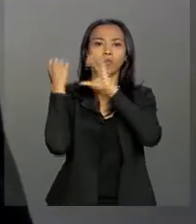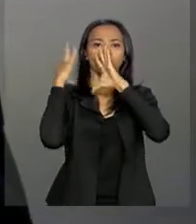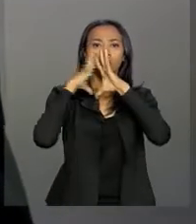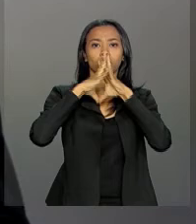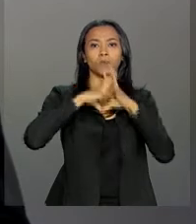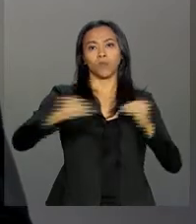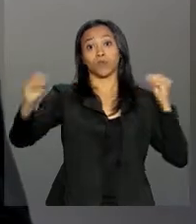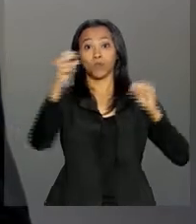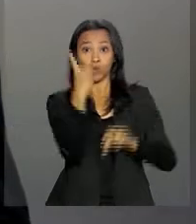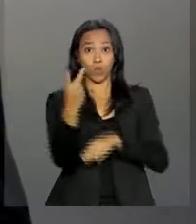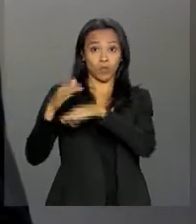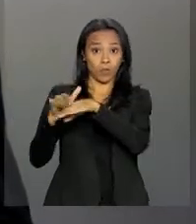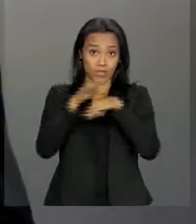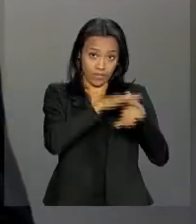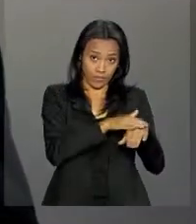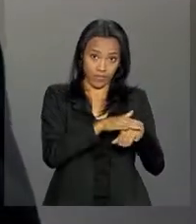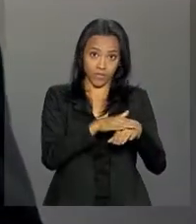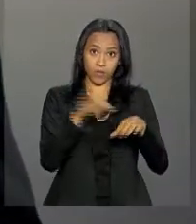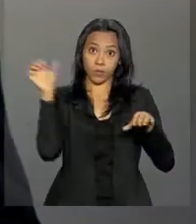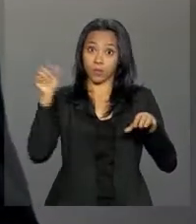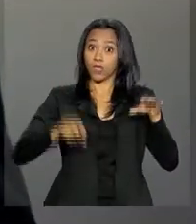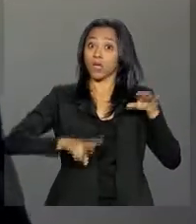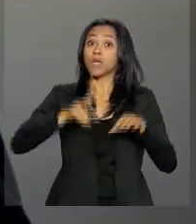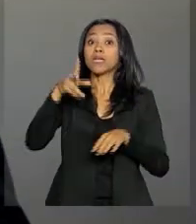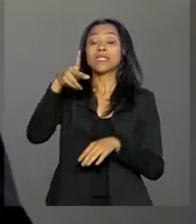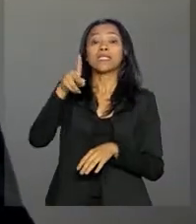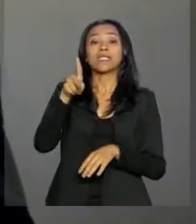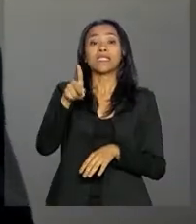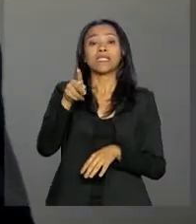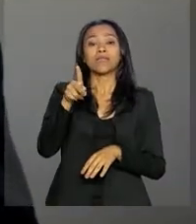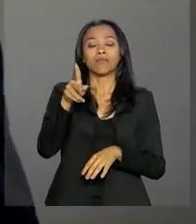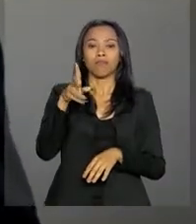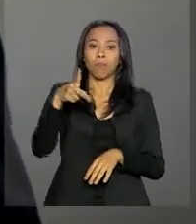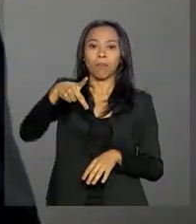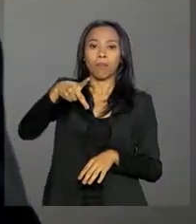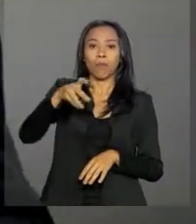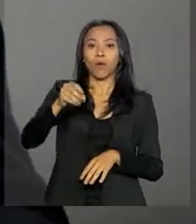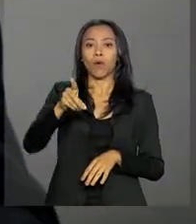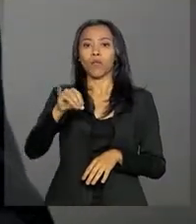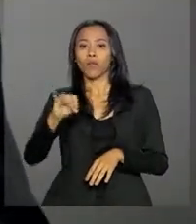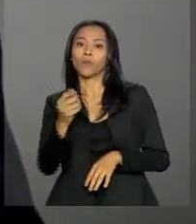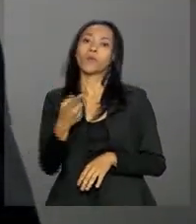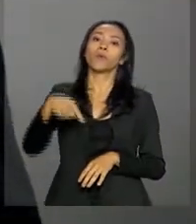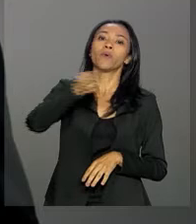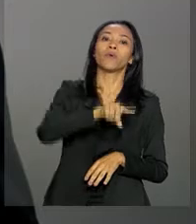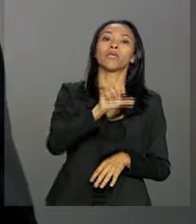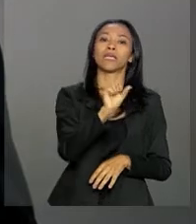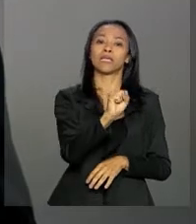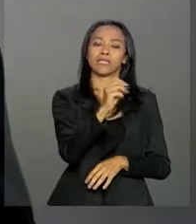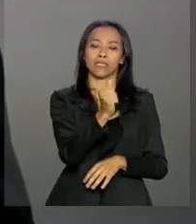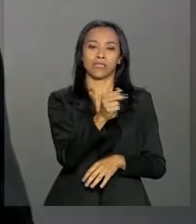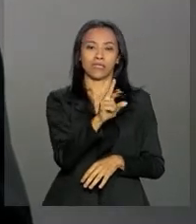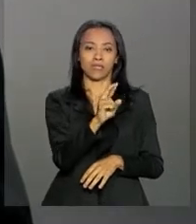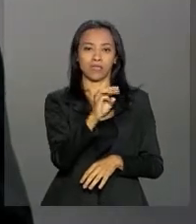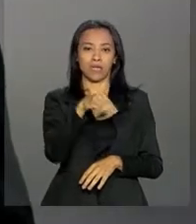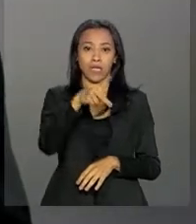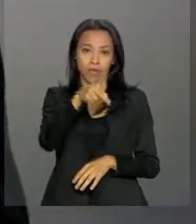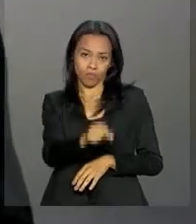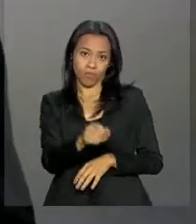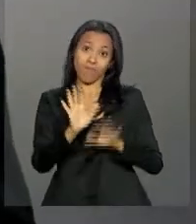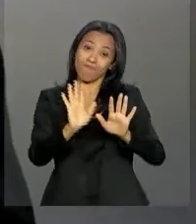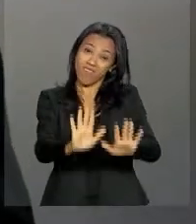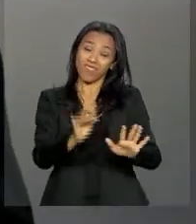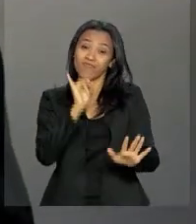do Brasil duas doenças graves, o sarampo e a poliomielite. Mas, infelizmente, estamos apresentando